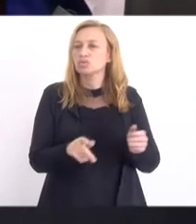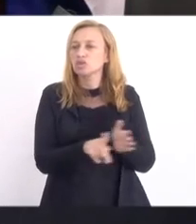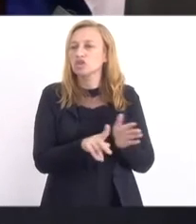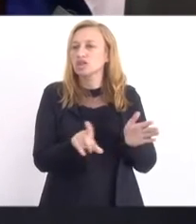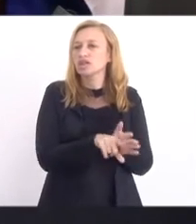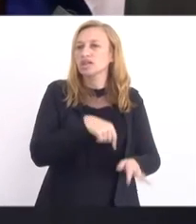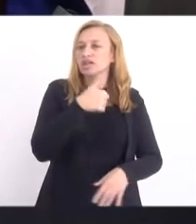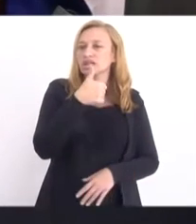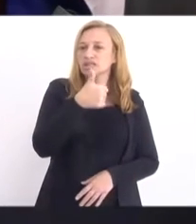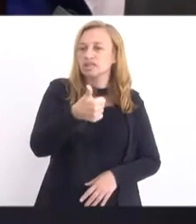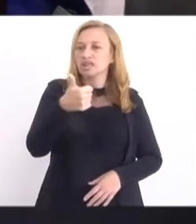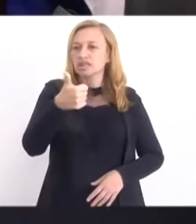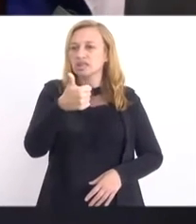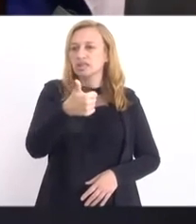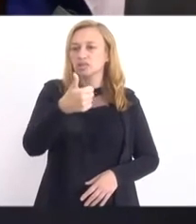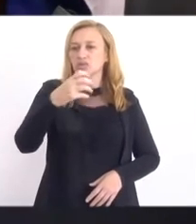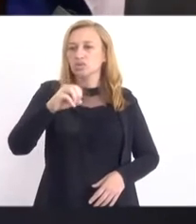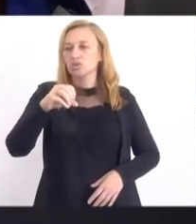112, 2019.